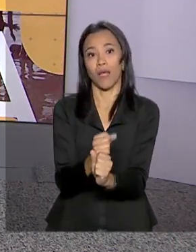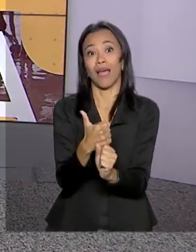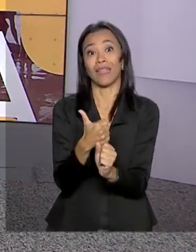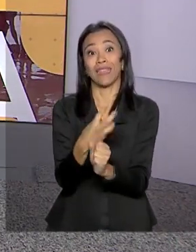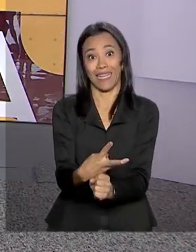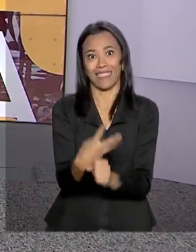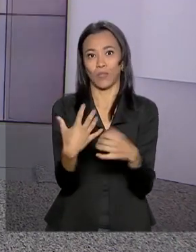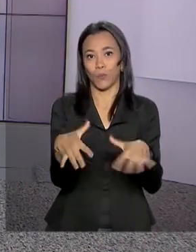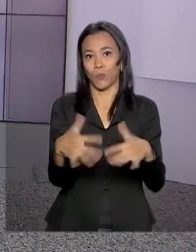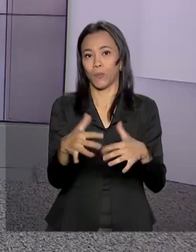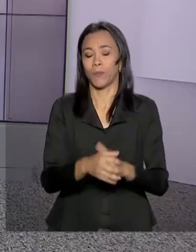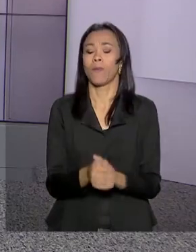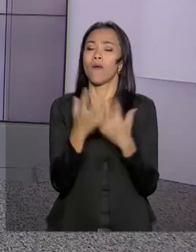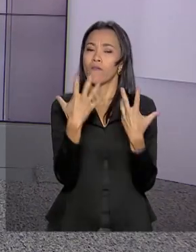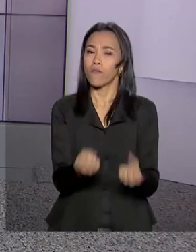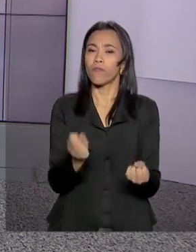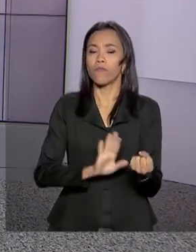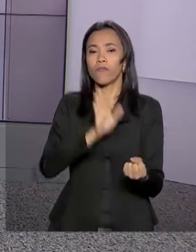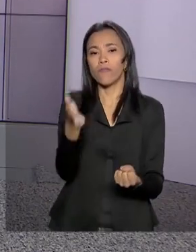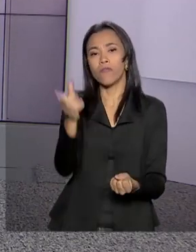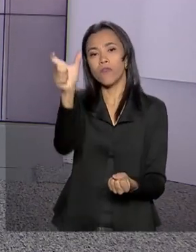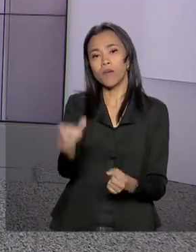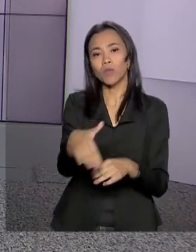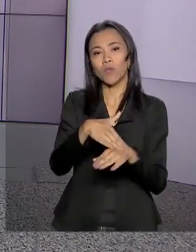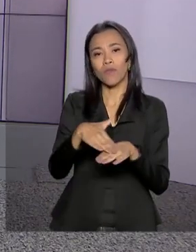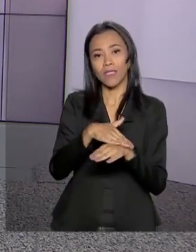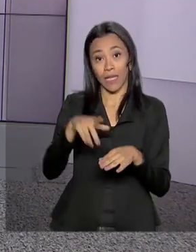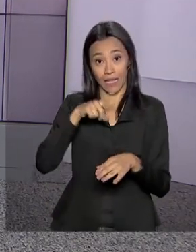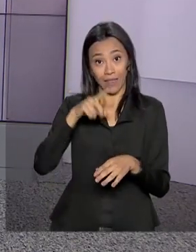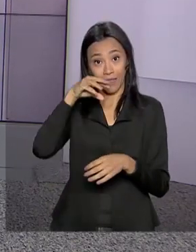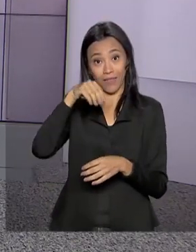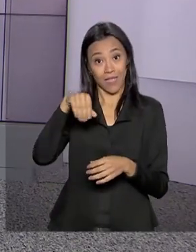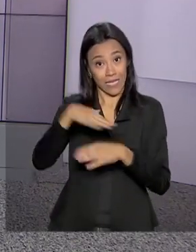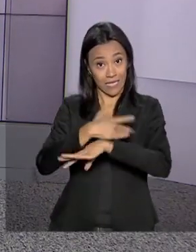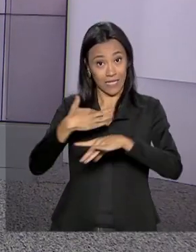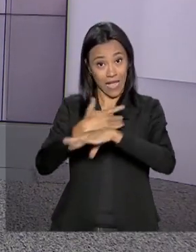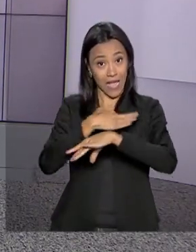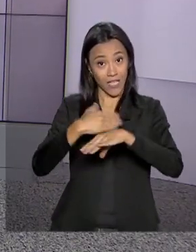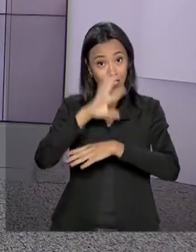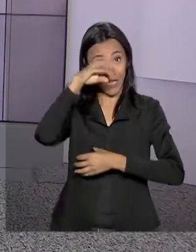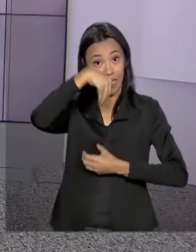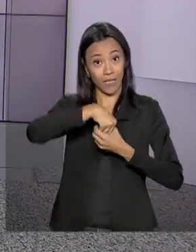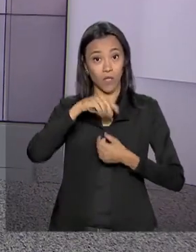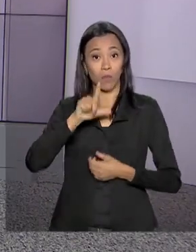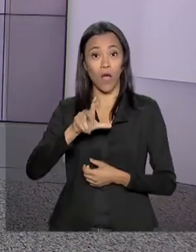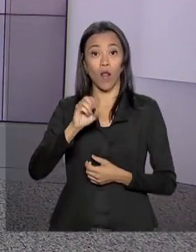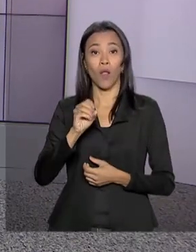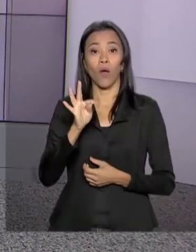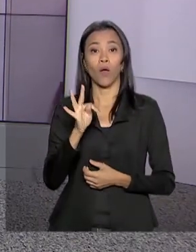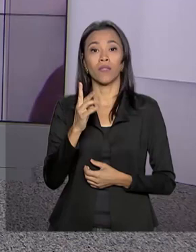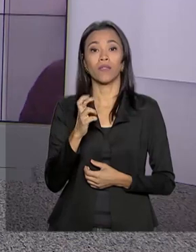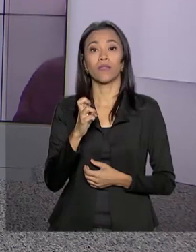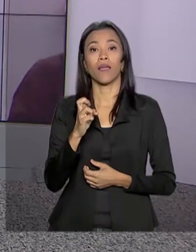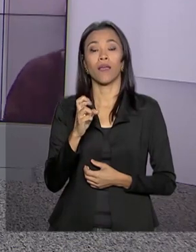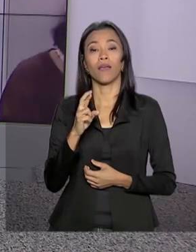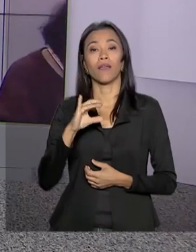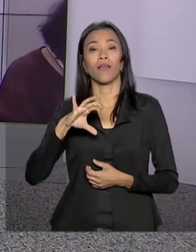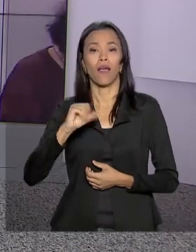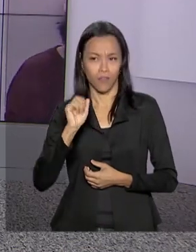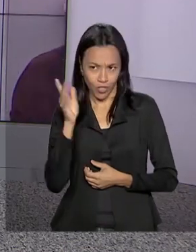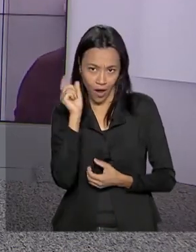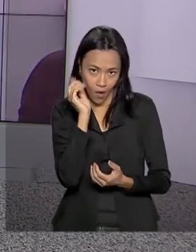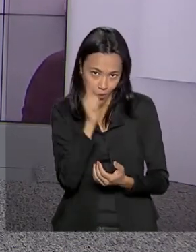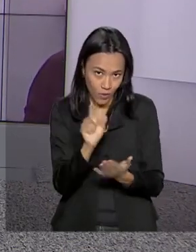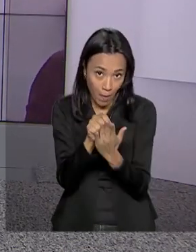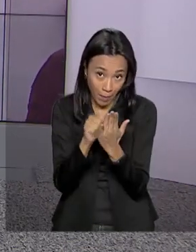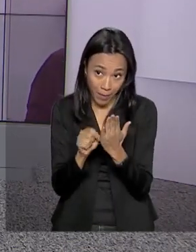Paulo conversar com o repórter Ricardo Ferraz. Ele está numa lotérica da cidade. Ricardo, como é que estão as coisas por aí? Muita fila? Você já fez sua aposta? Bom dia!